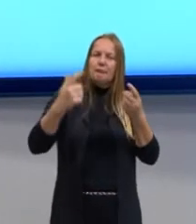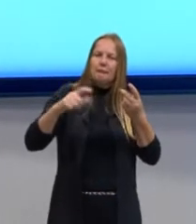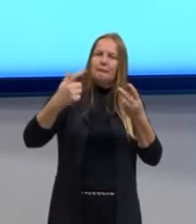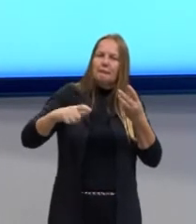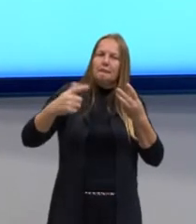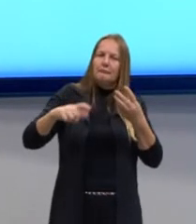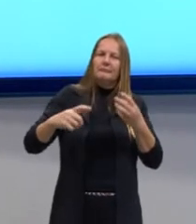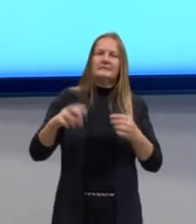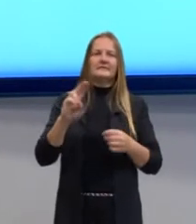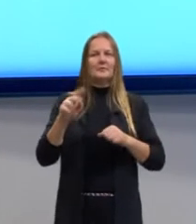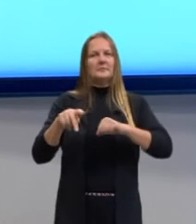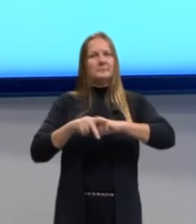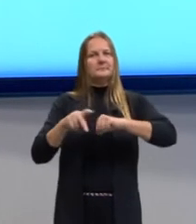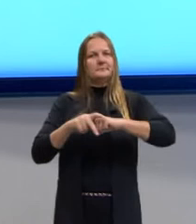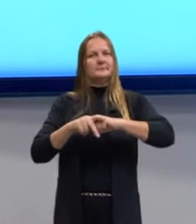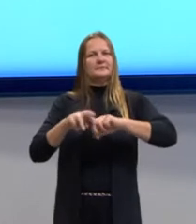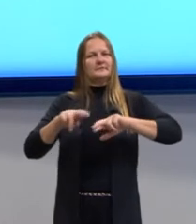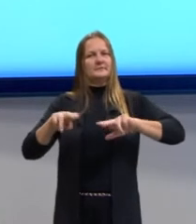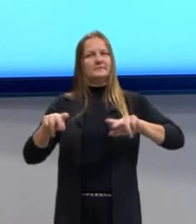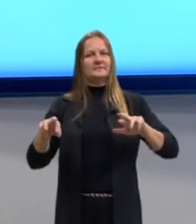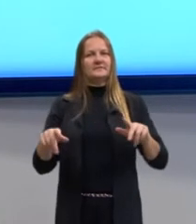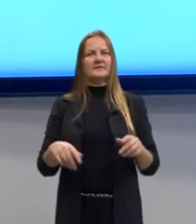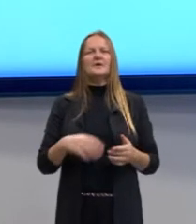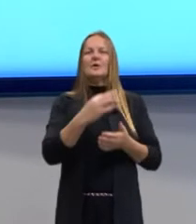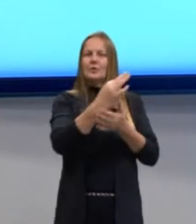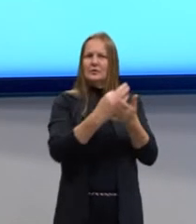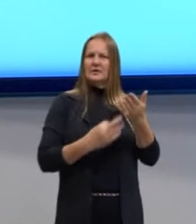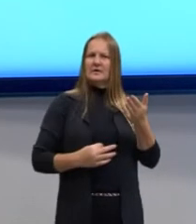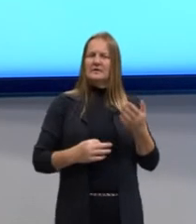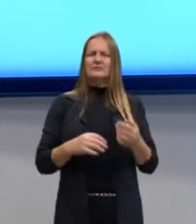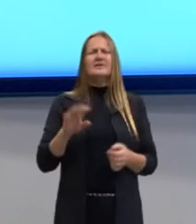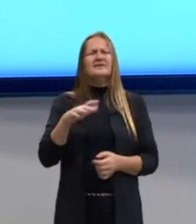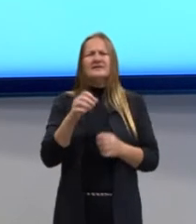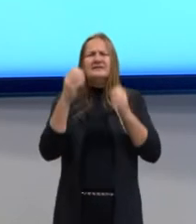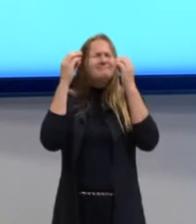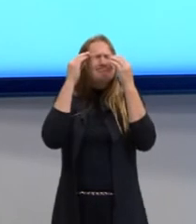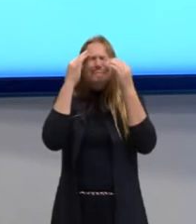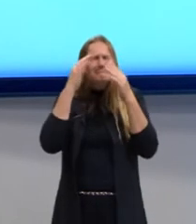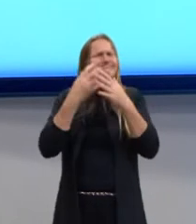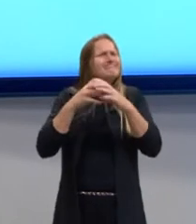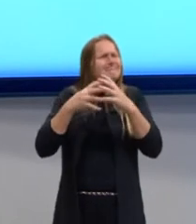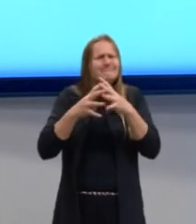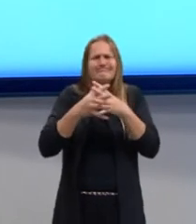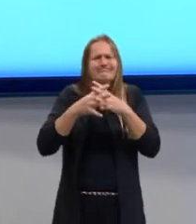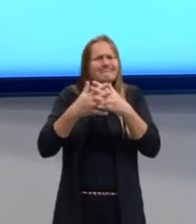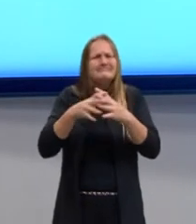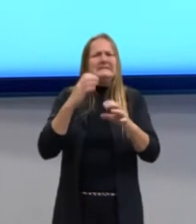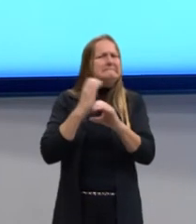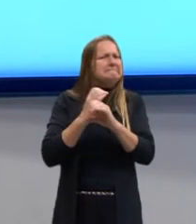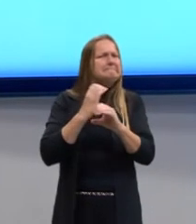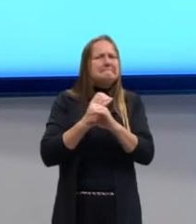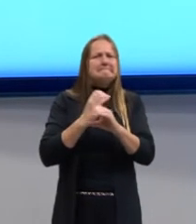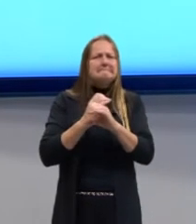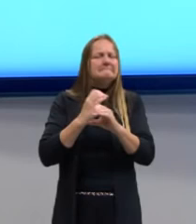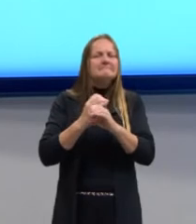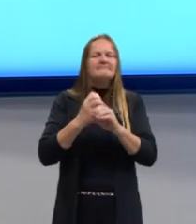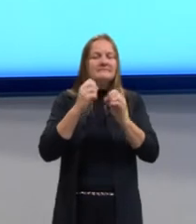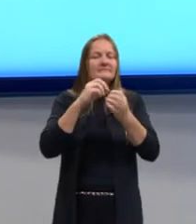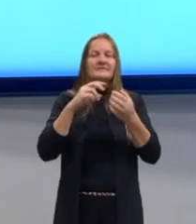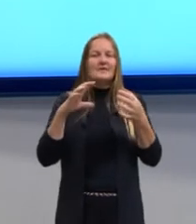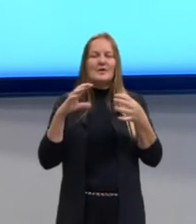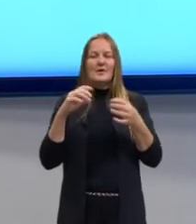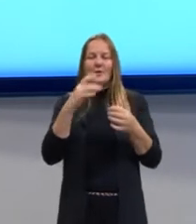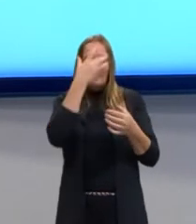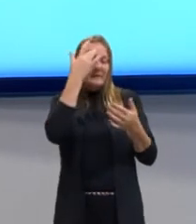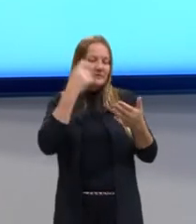através dos pronomes. Um texto pode ser mal compreendido se o leitor não estiver ciente da ligação entre